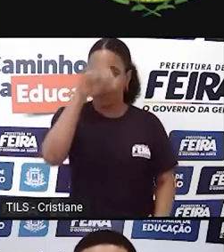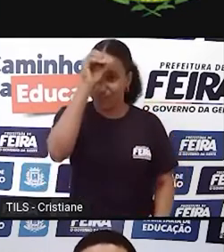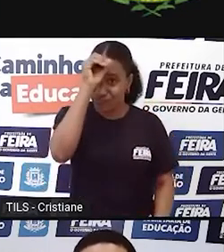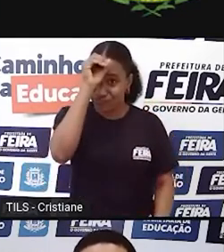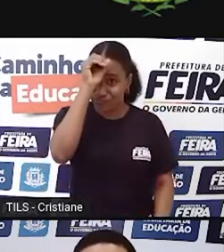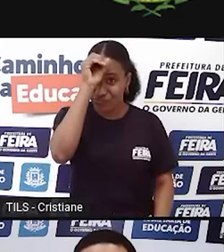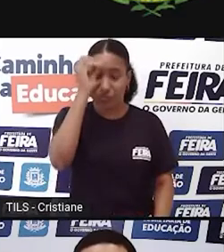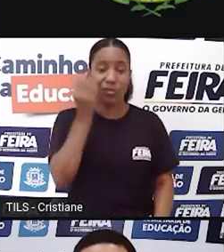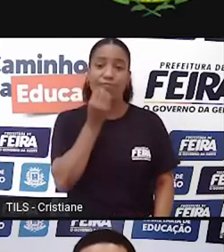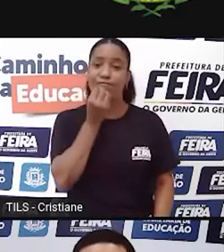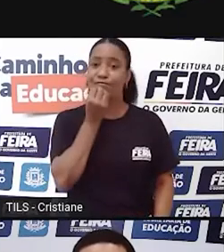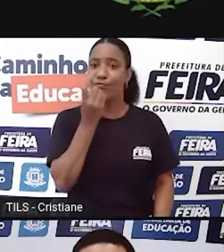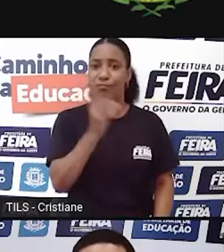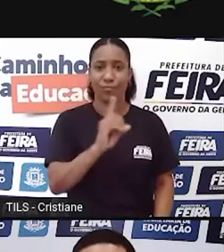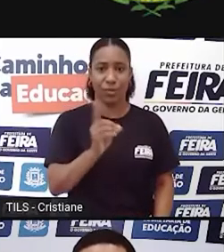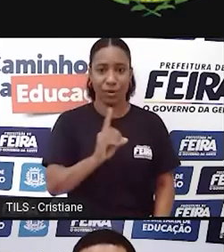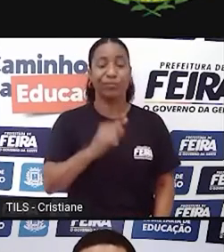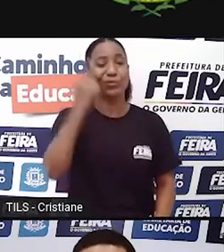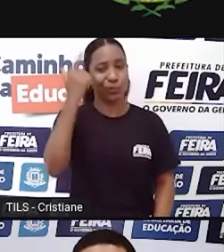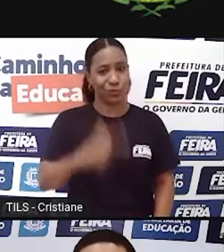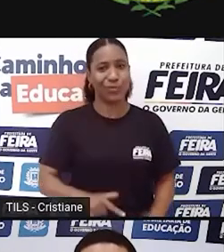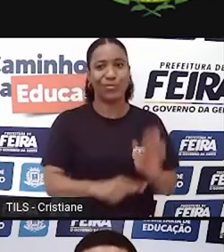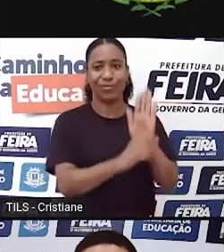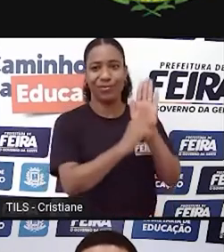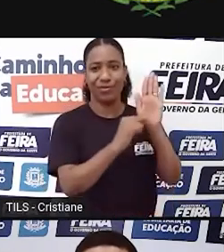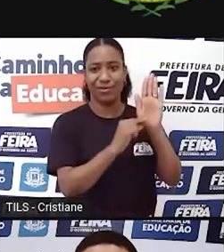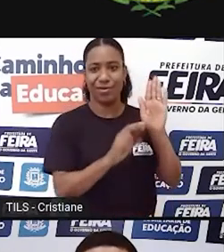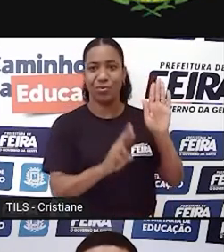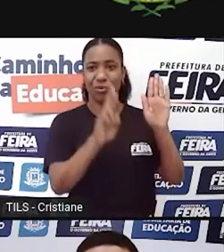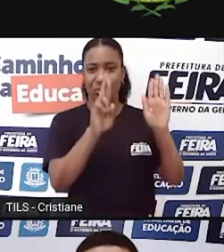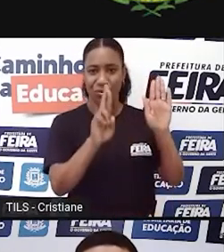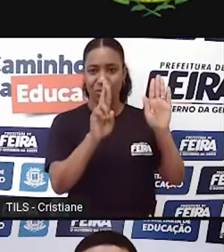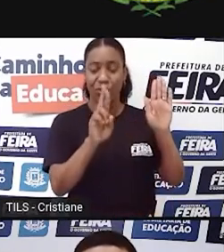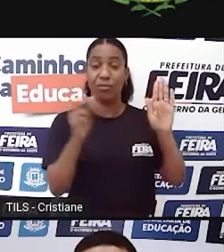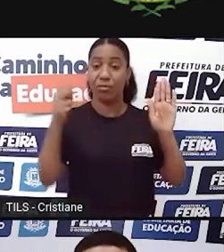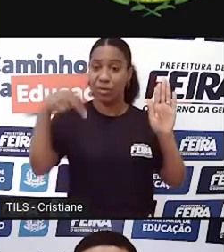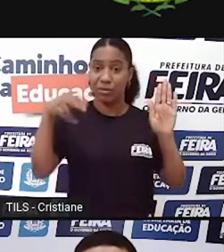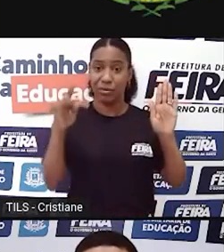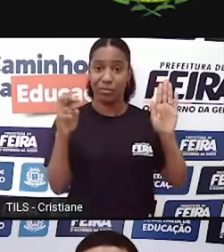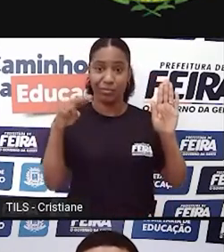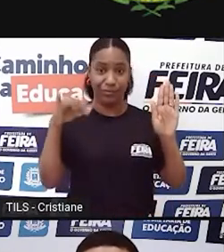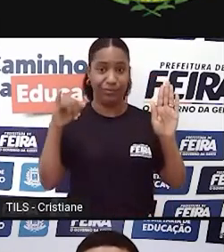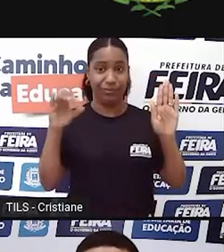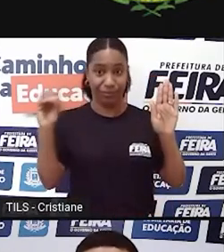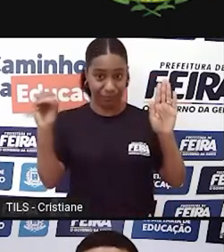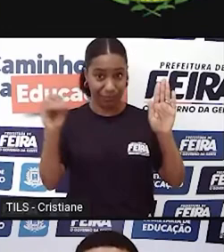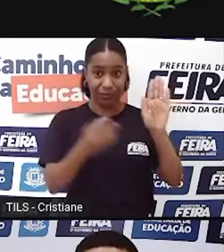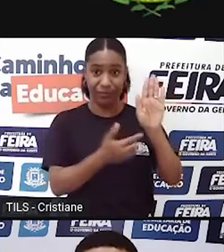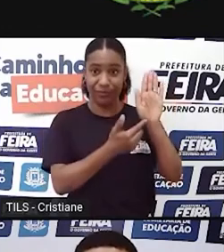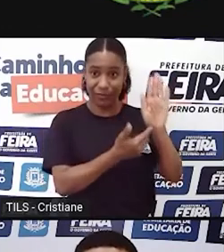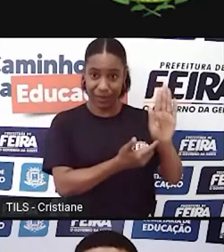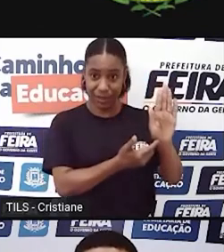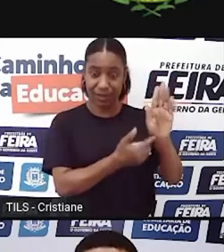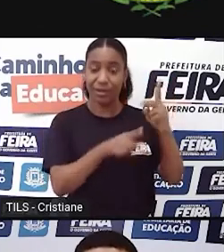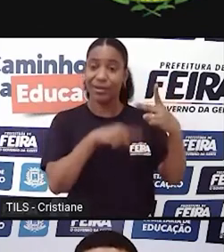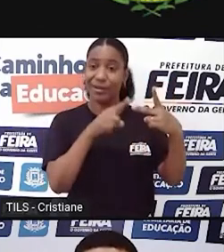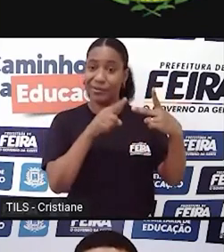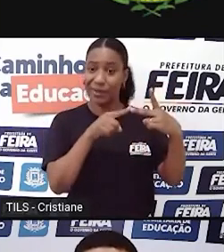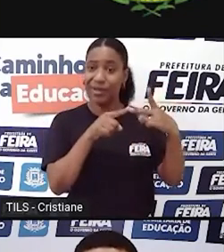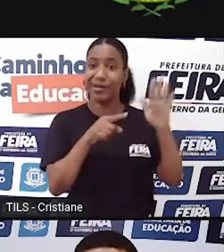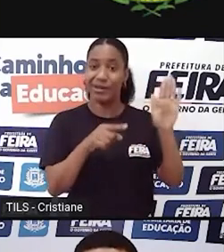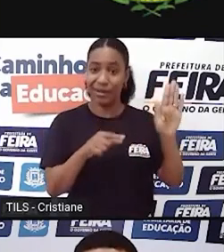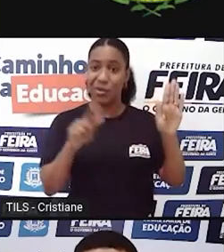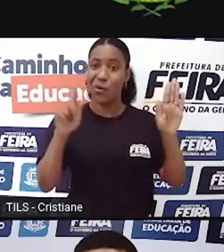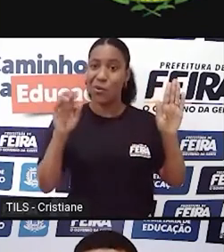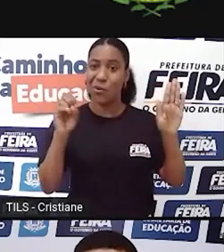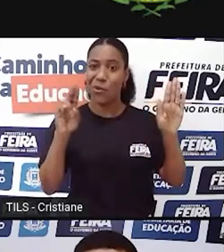novo Antônio Cândido, é direito de todos nós. E aí tem Ferreira Goulart, o poeta Ferreira Goulart, embora eu